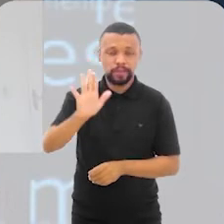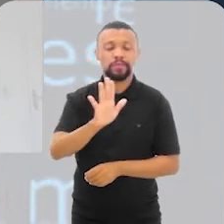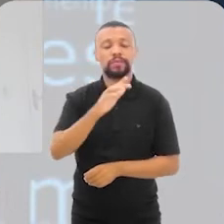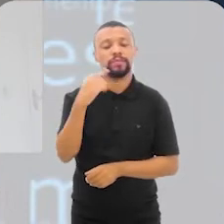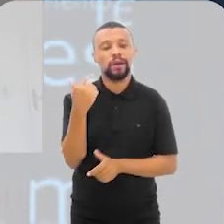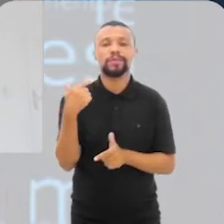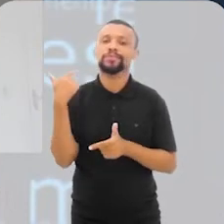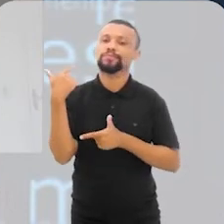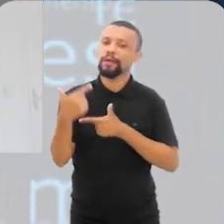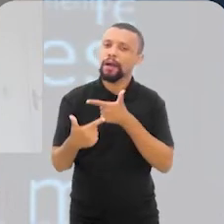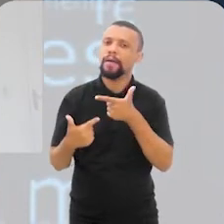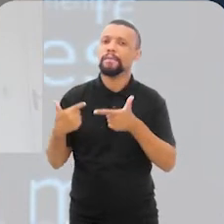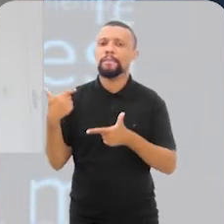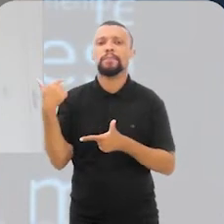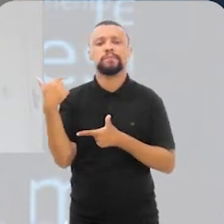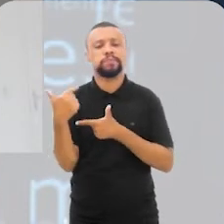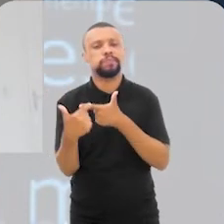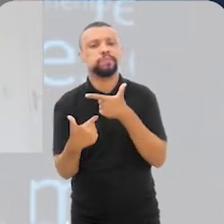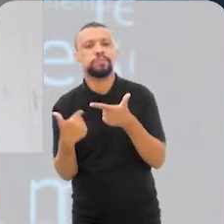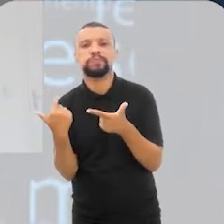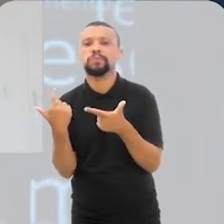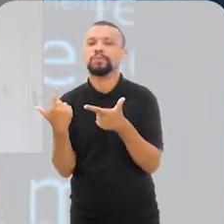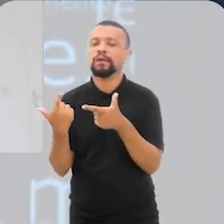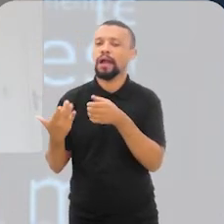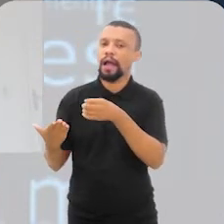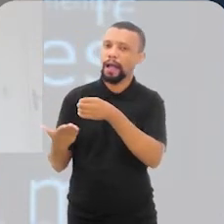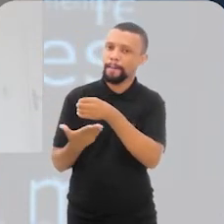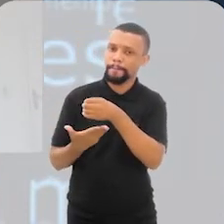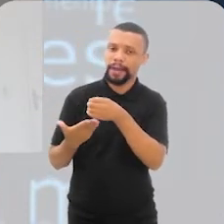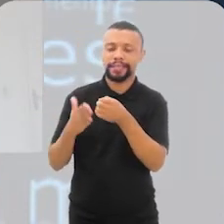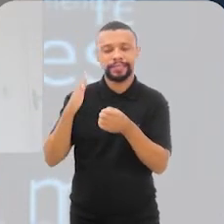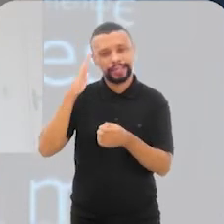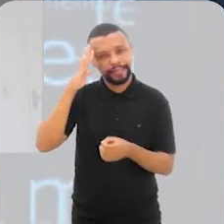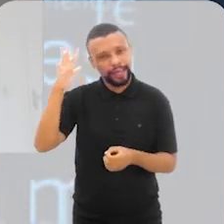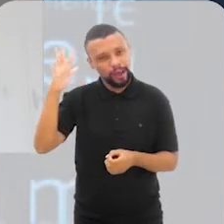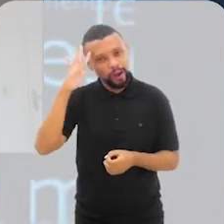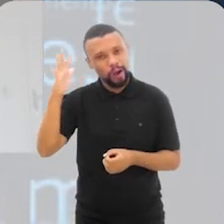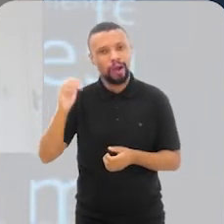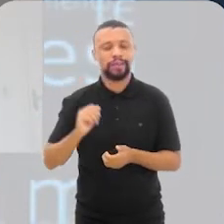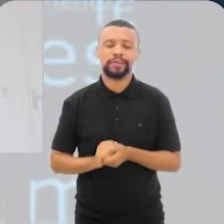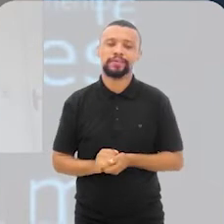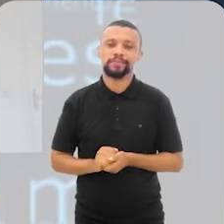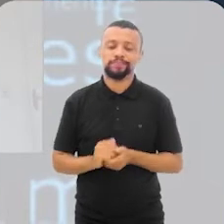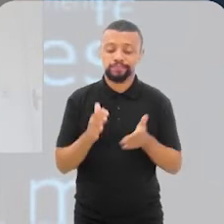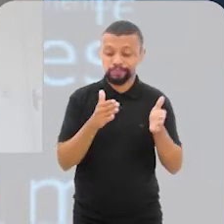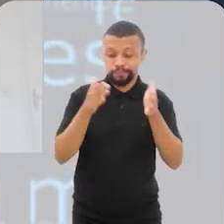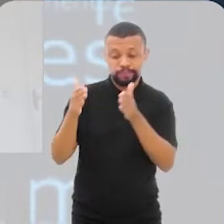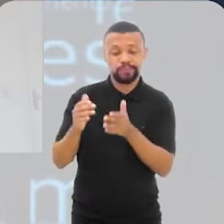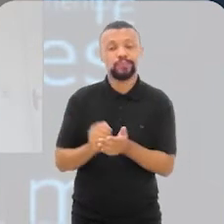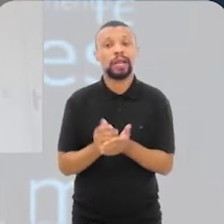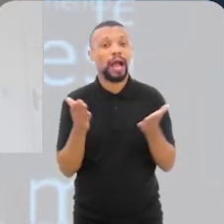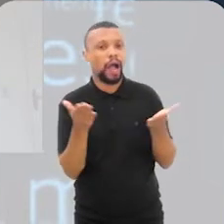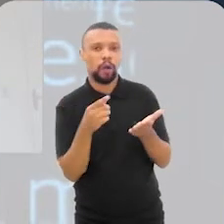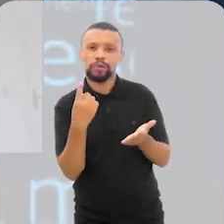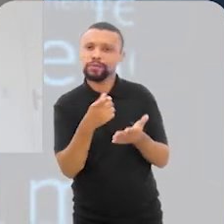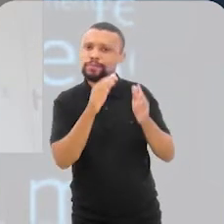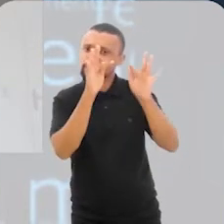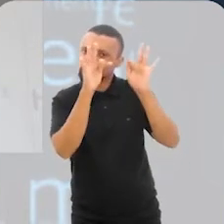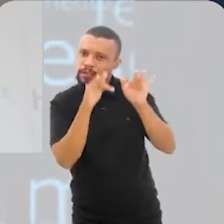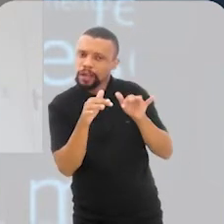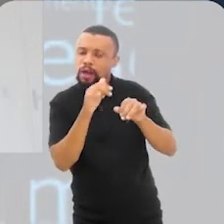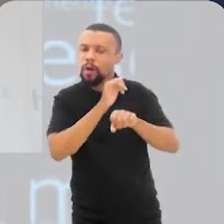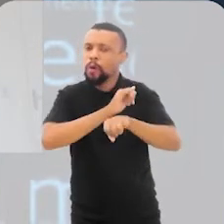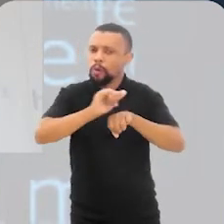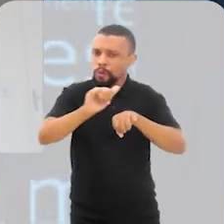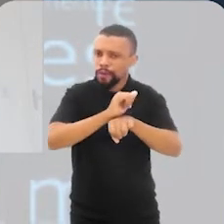aí trabalhando toda a base primeiro teórica, agora já estamos finalizando